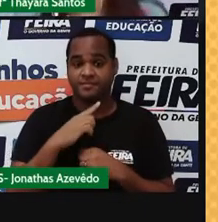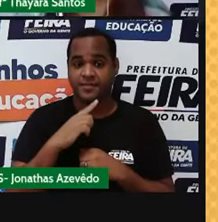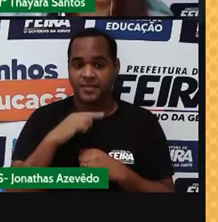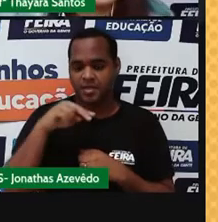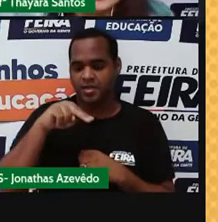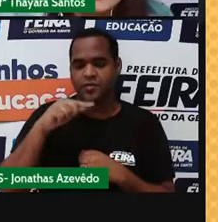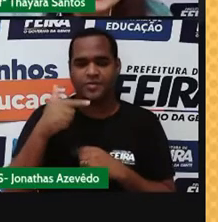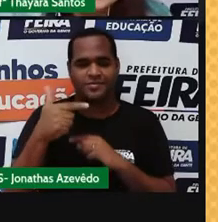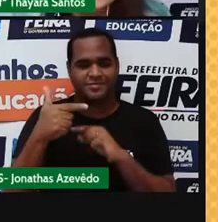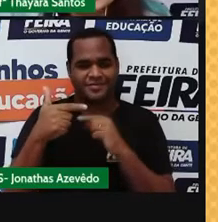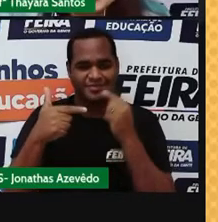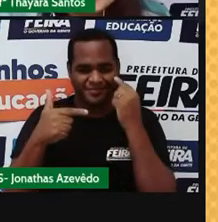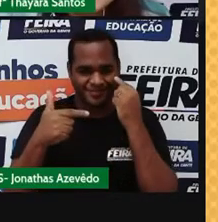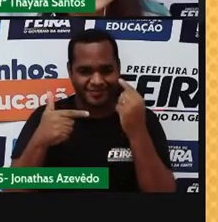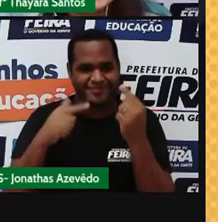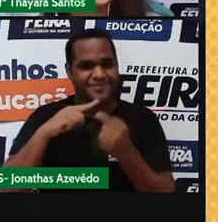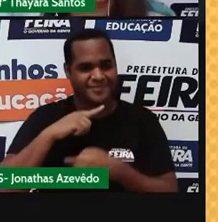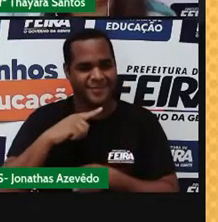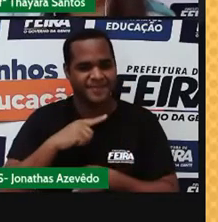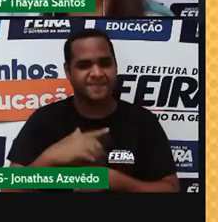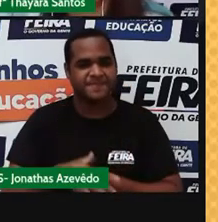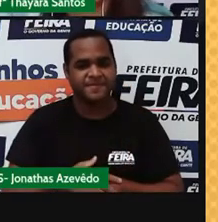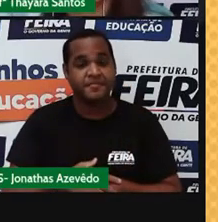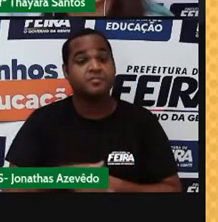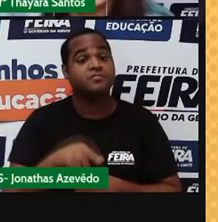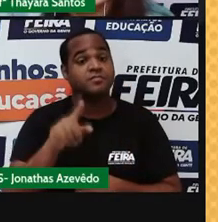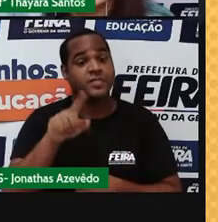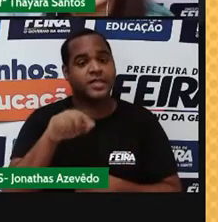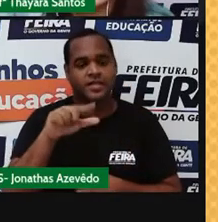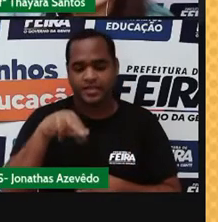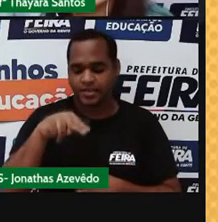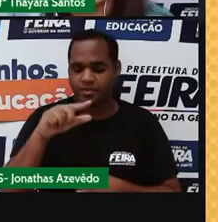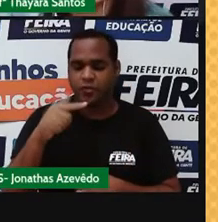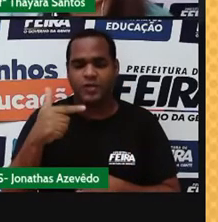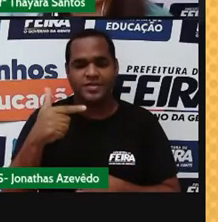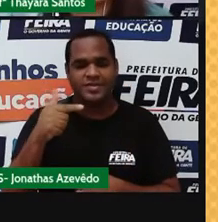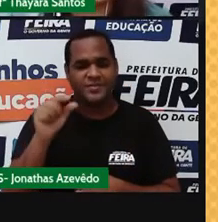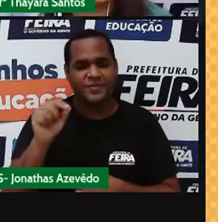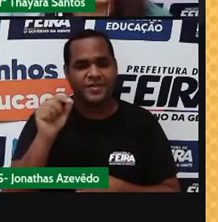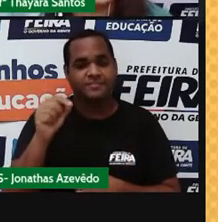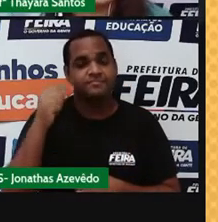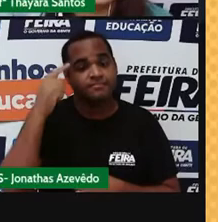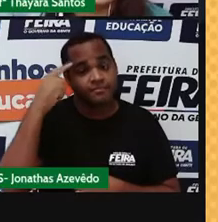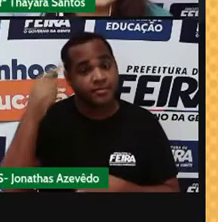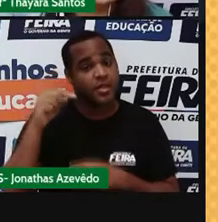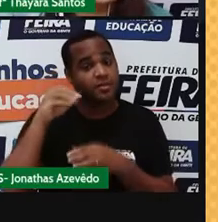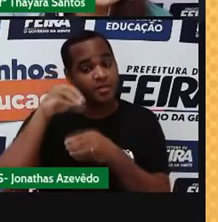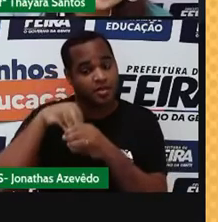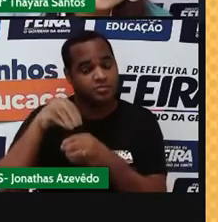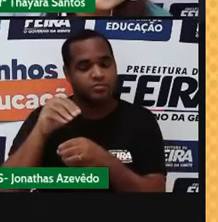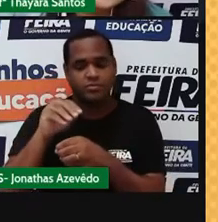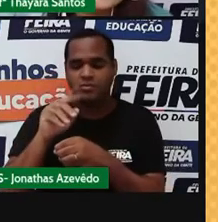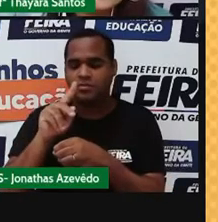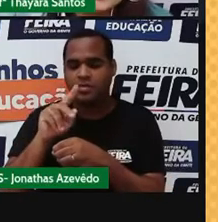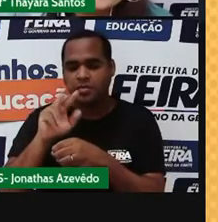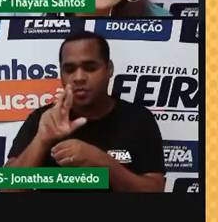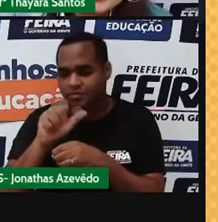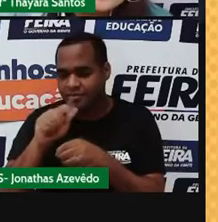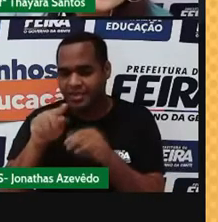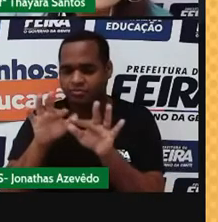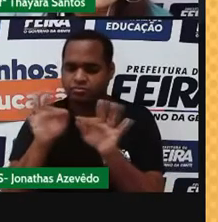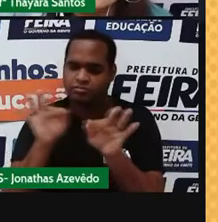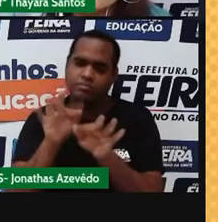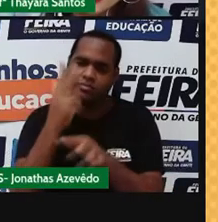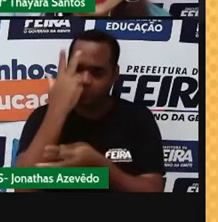nitrogênio, que é o N2. Esse gás nitrogênio é uma substância pura, simples, porque